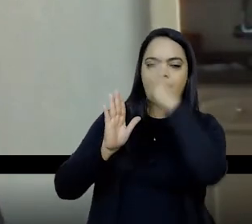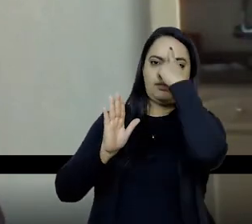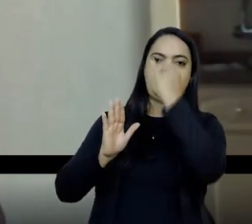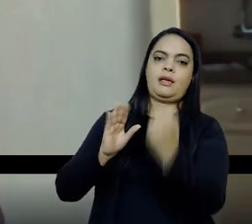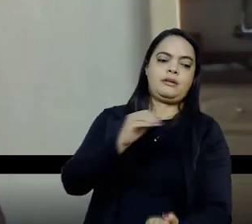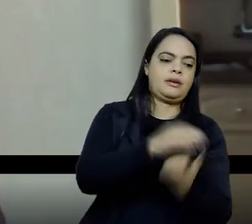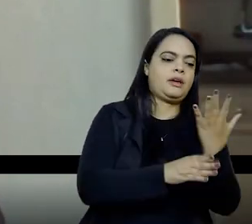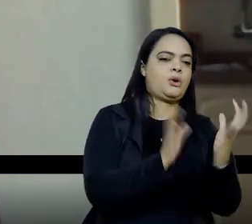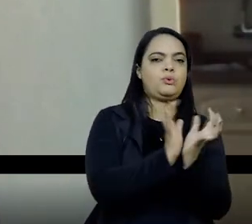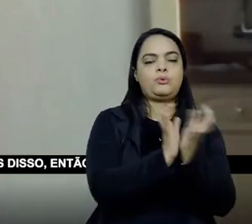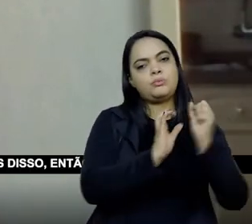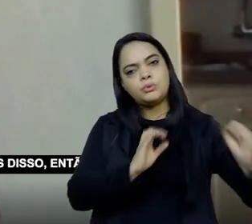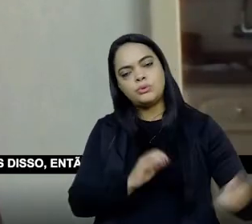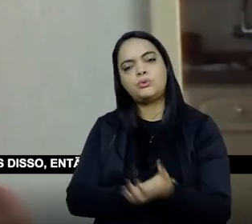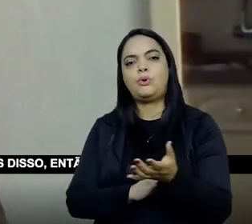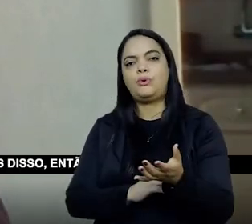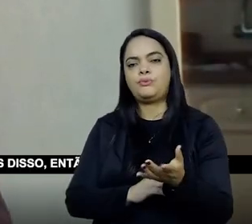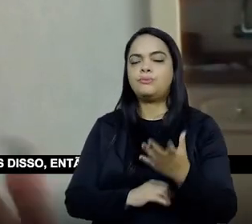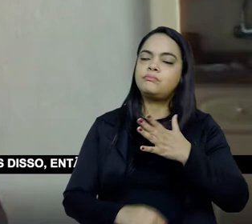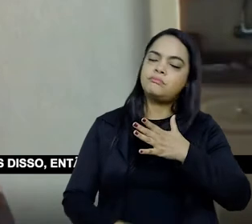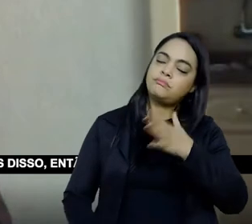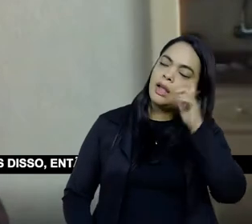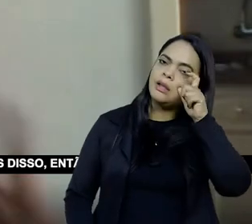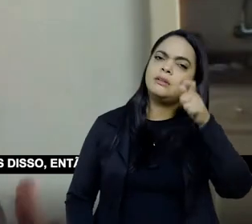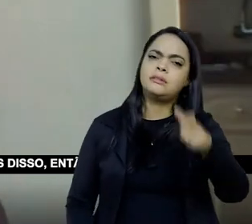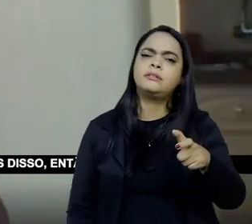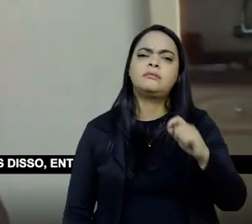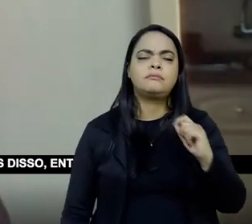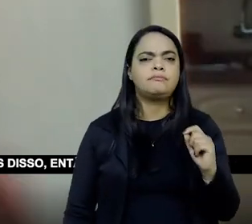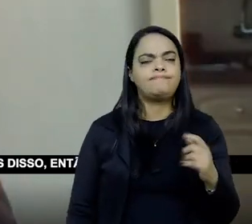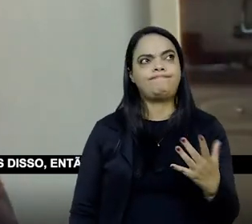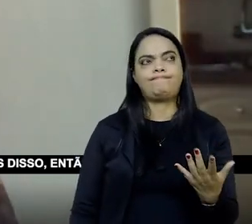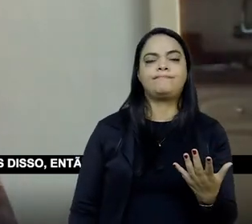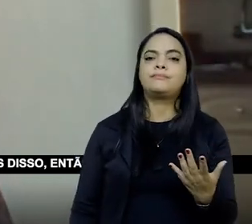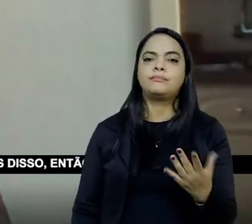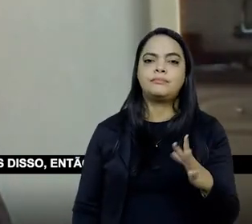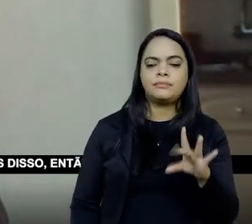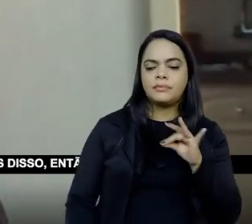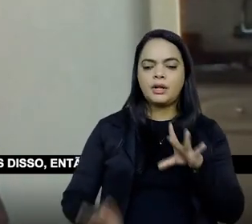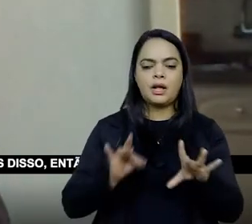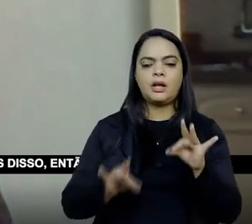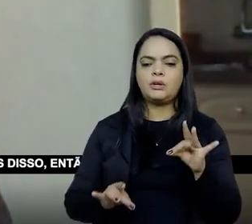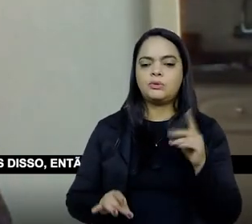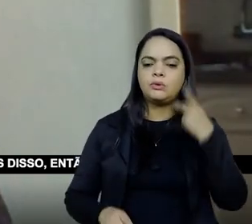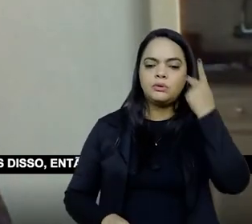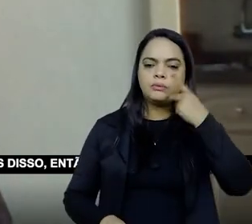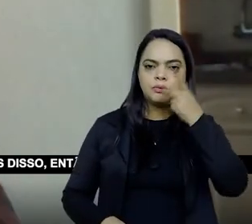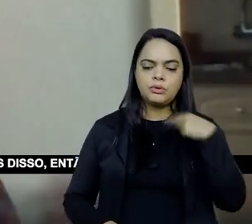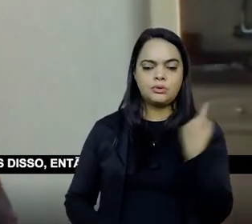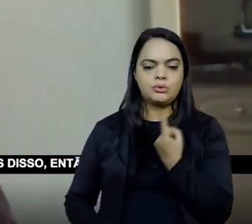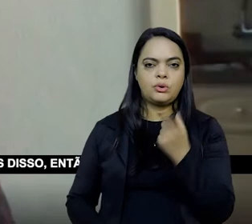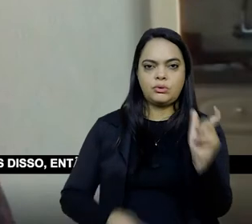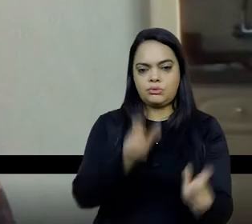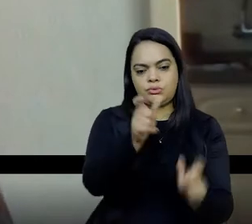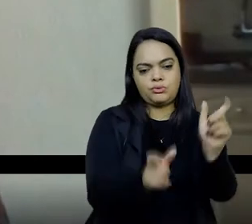sinceramente, como ponto de partida, mas eu acho interessante a gente partir com essa escolha política de ênfase nos sujeitos para,